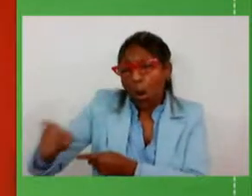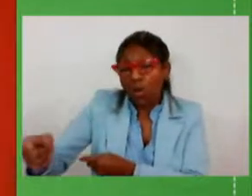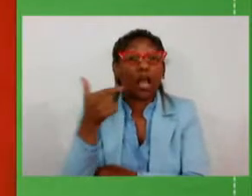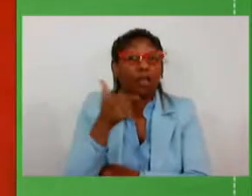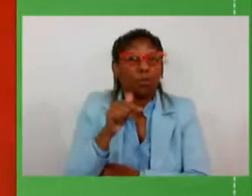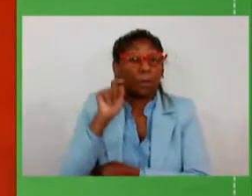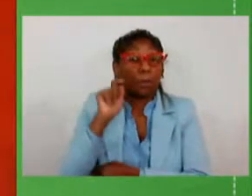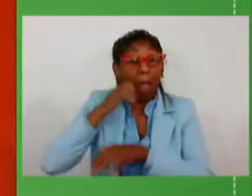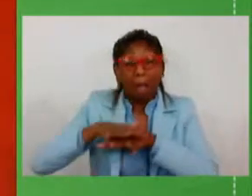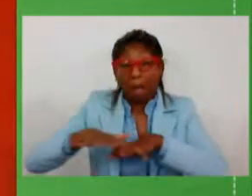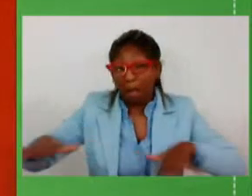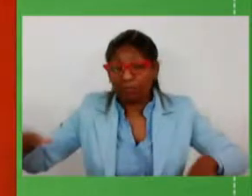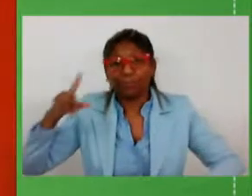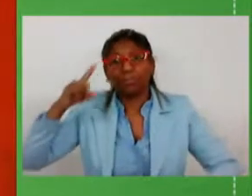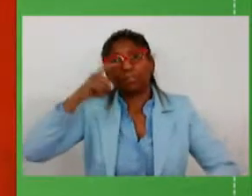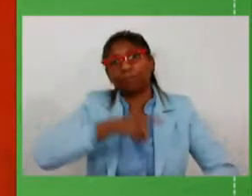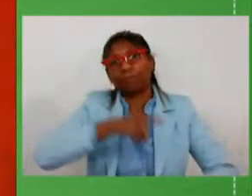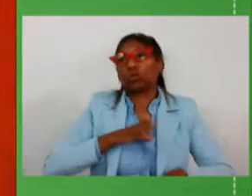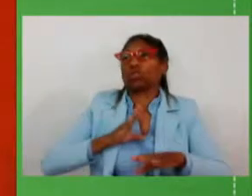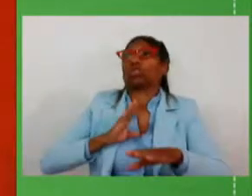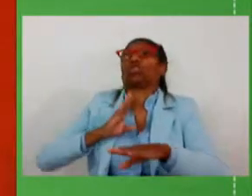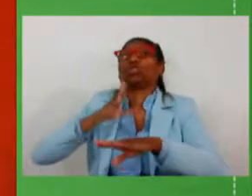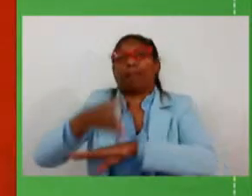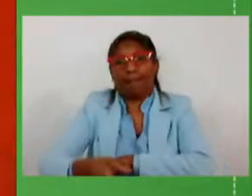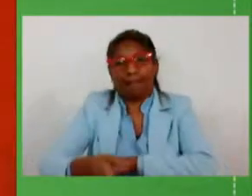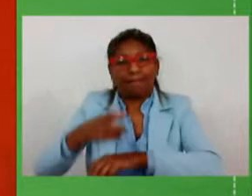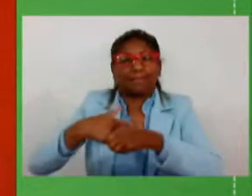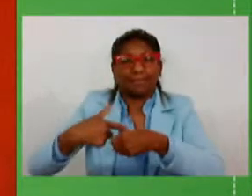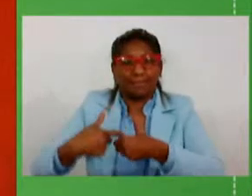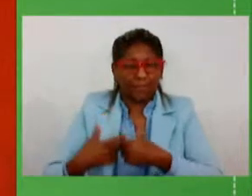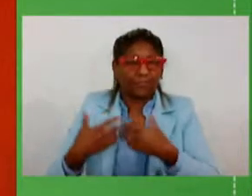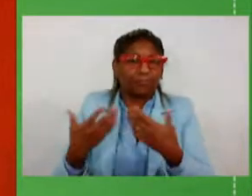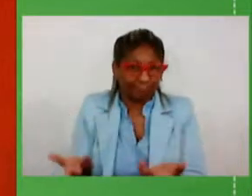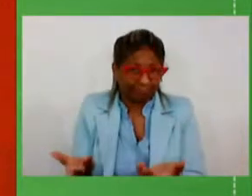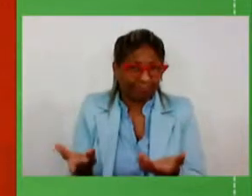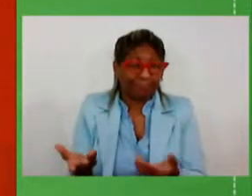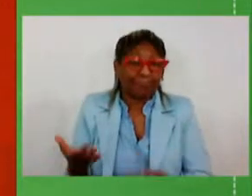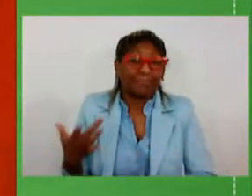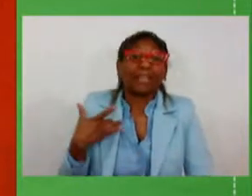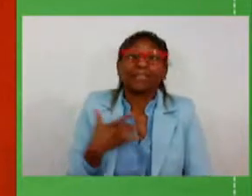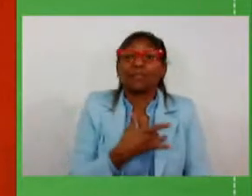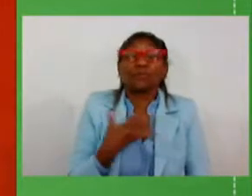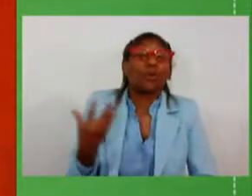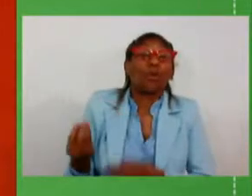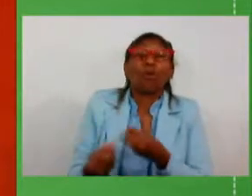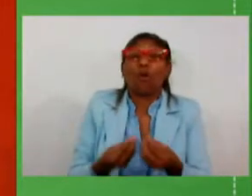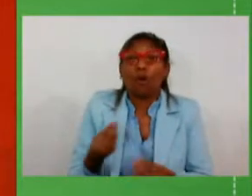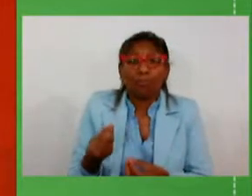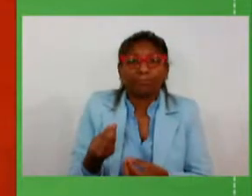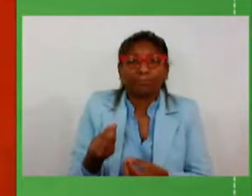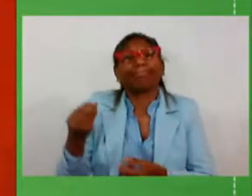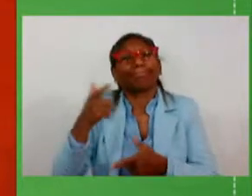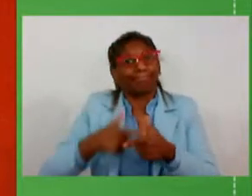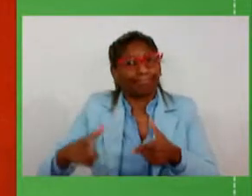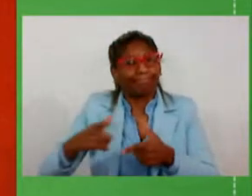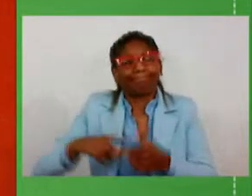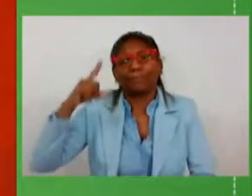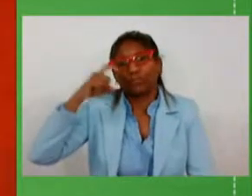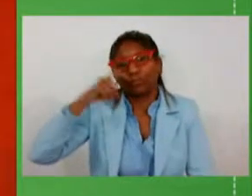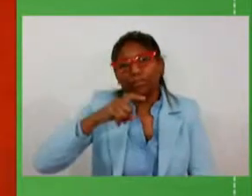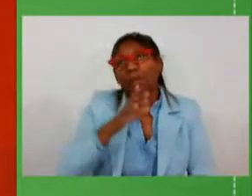regionais que não são pavimentadas a referência da saúde para o município é no outro município a